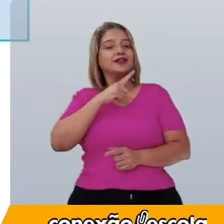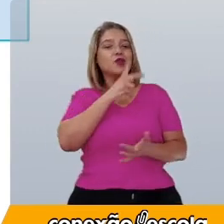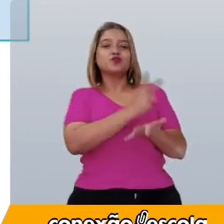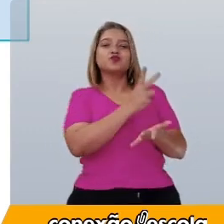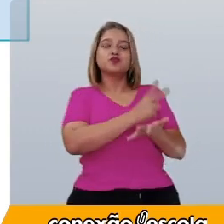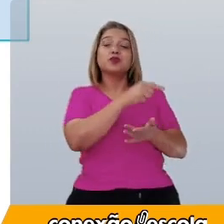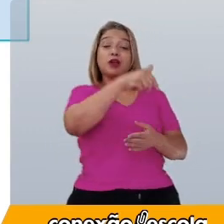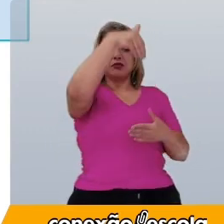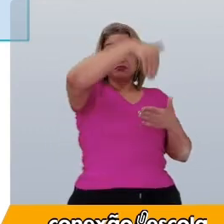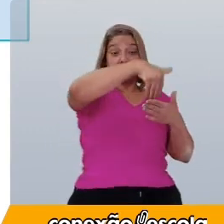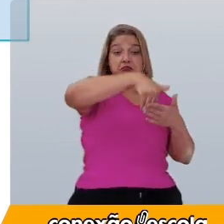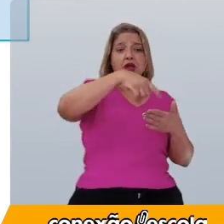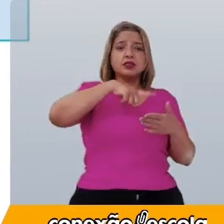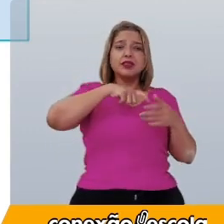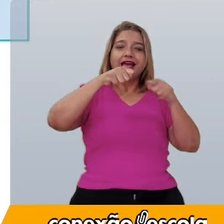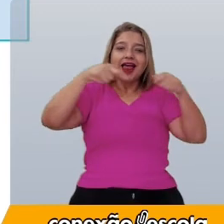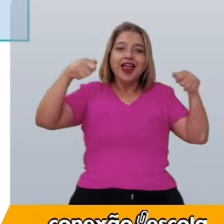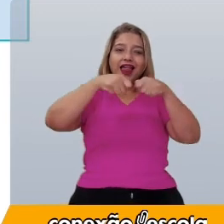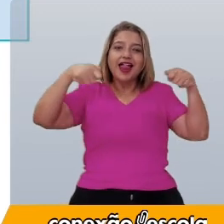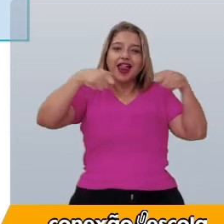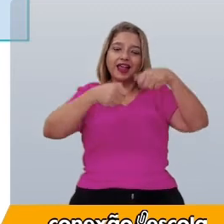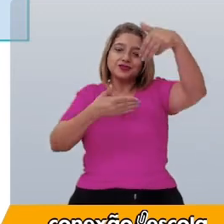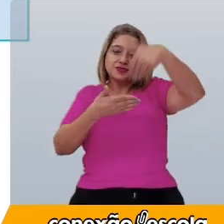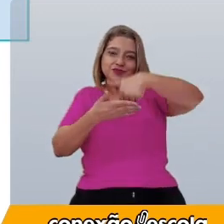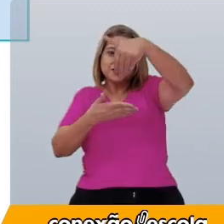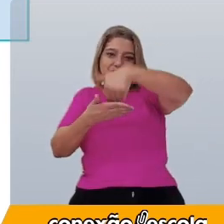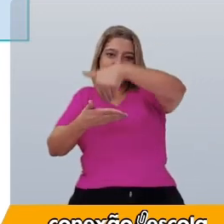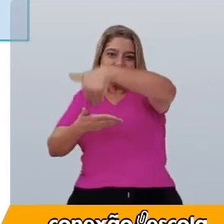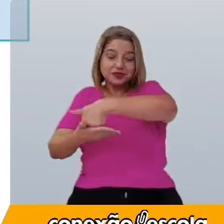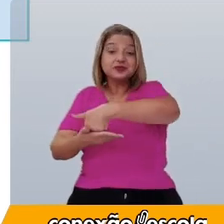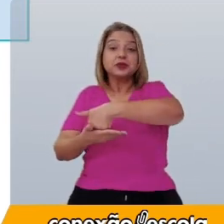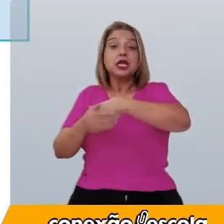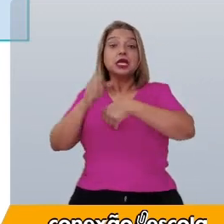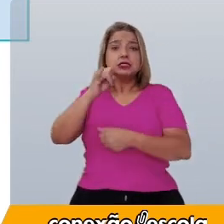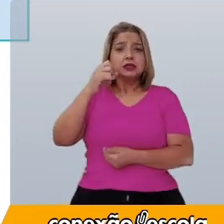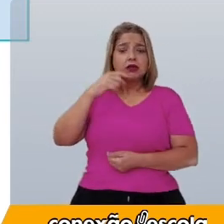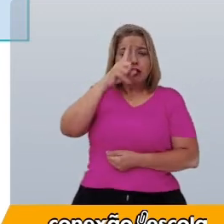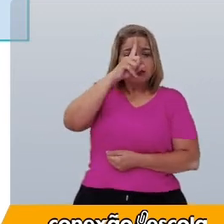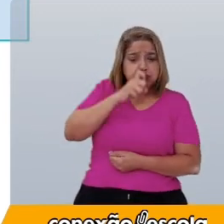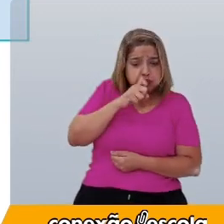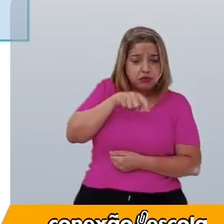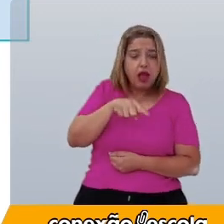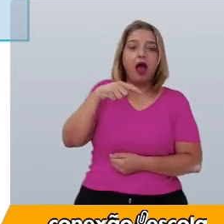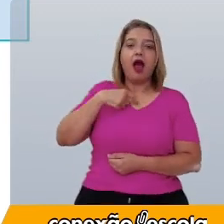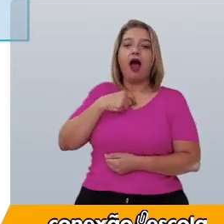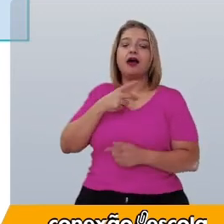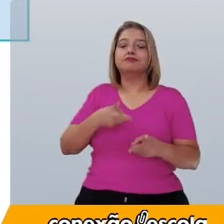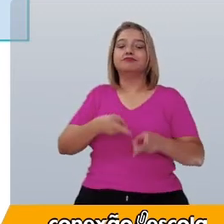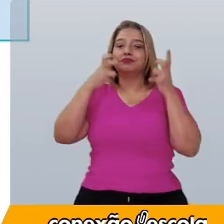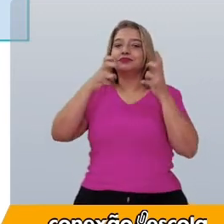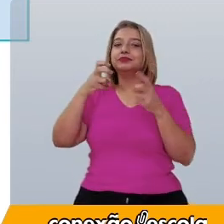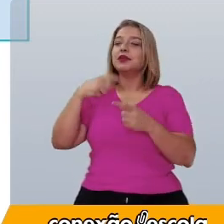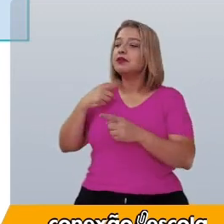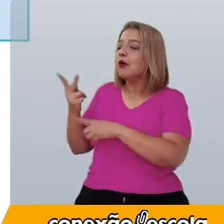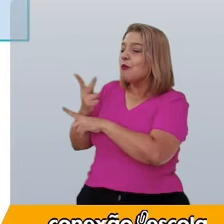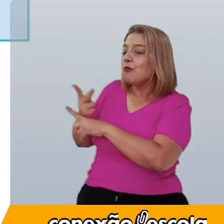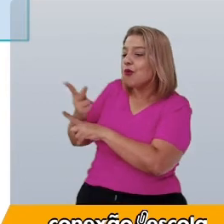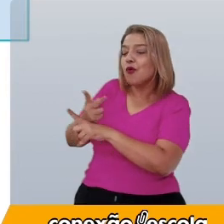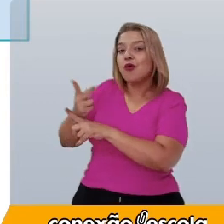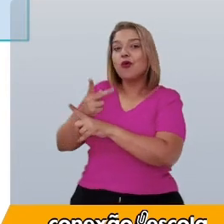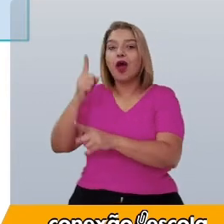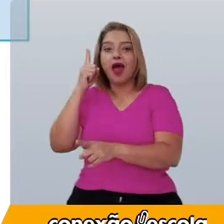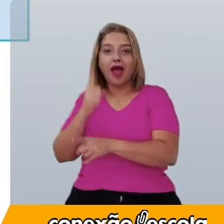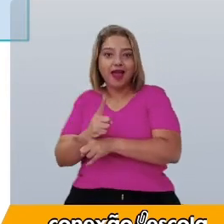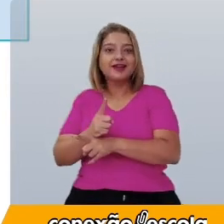presos em elásticos, Quando falta um, consigo perceber algo. Consigo